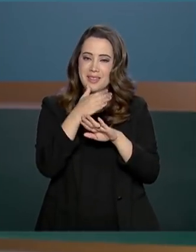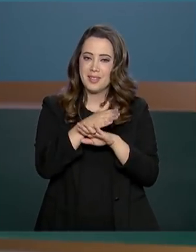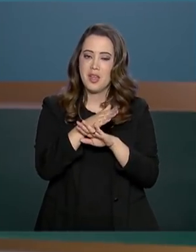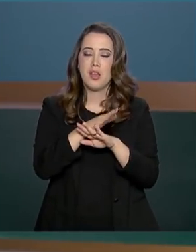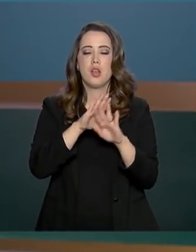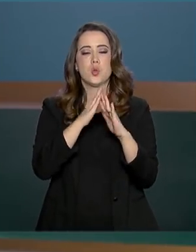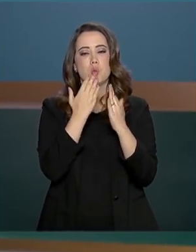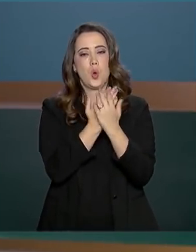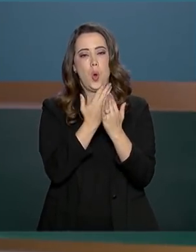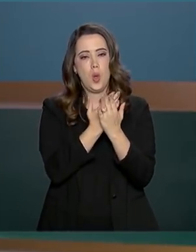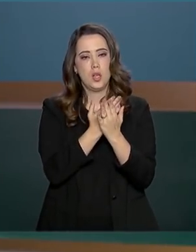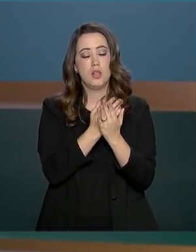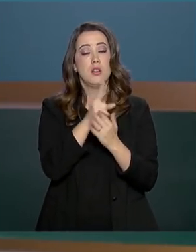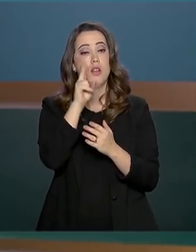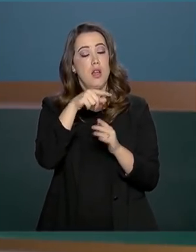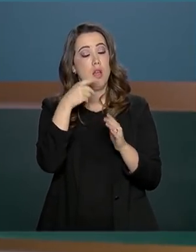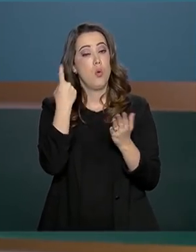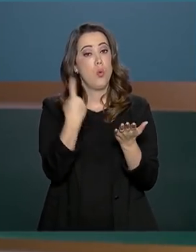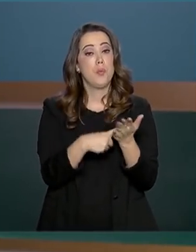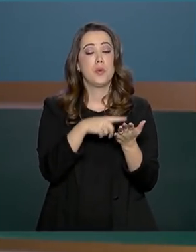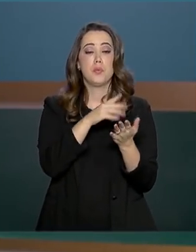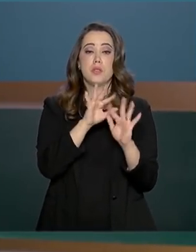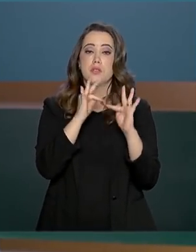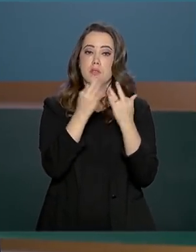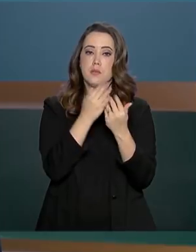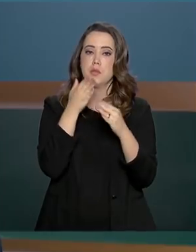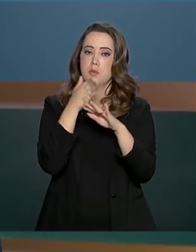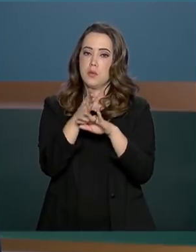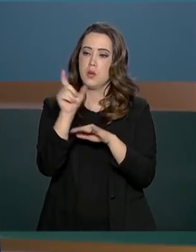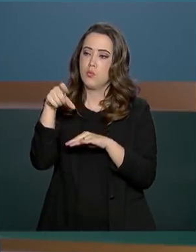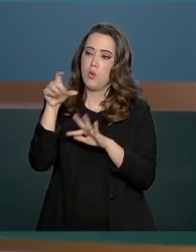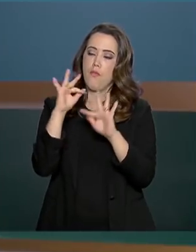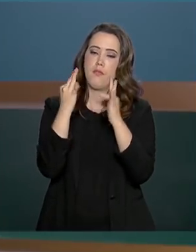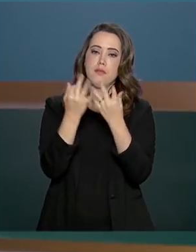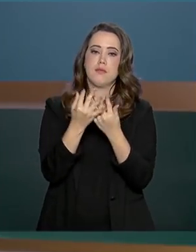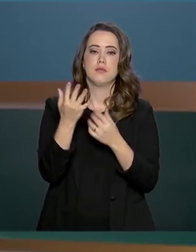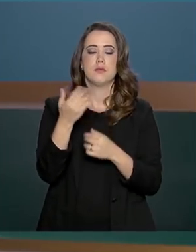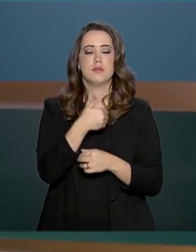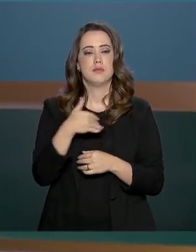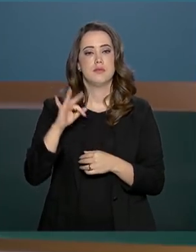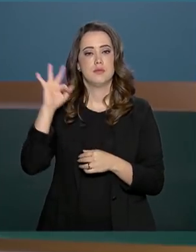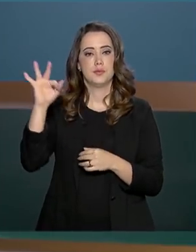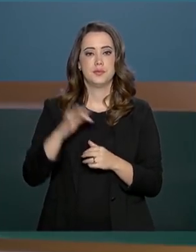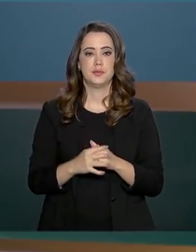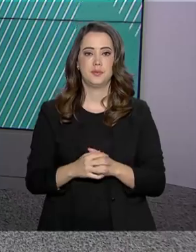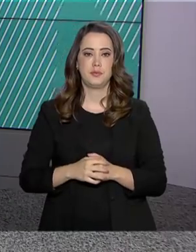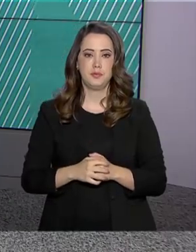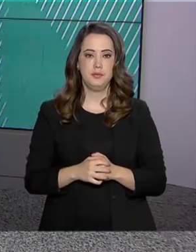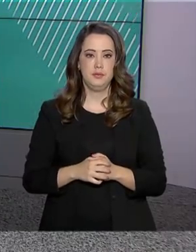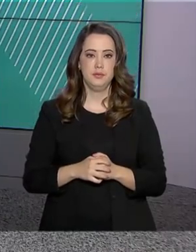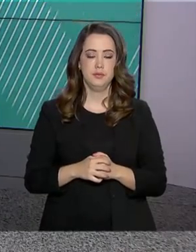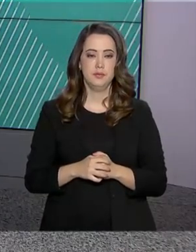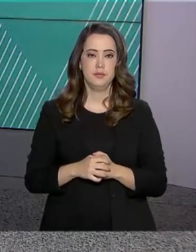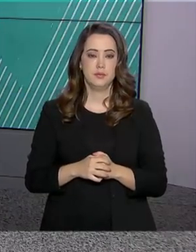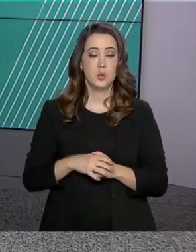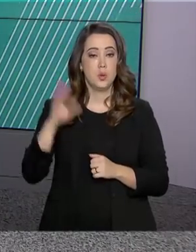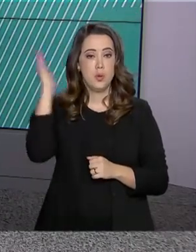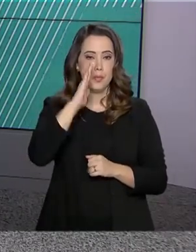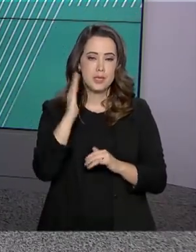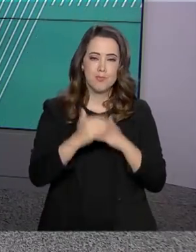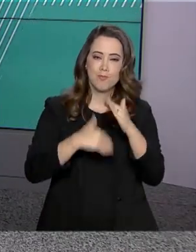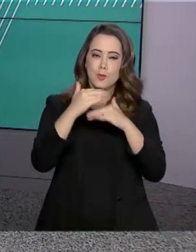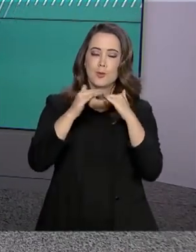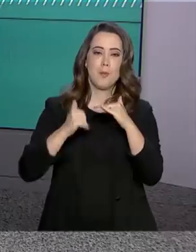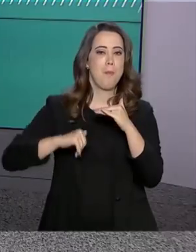escolar mensal é um compromisso das famílias ao entrarem no programa do governo federal. O Brasil está